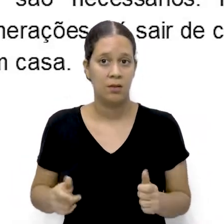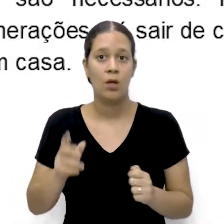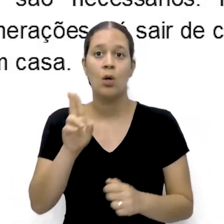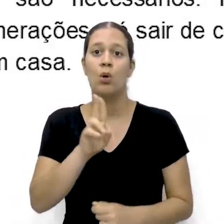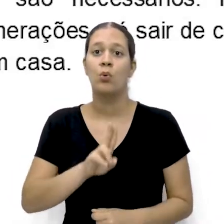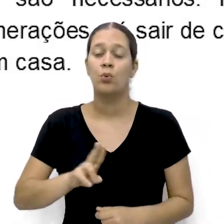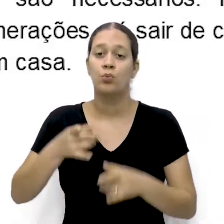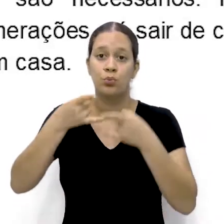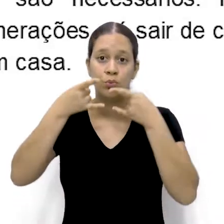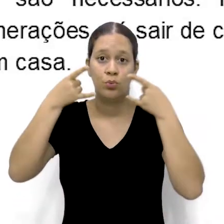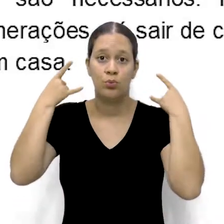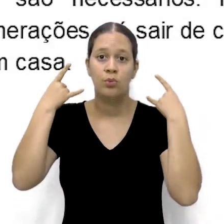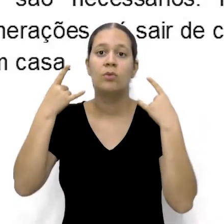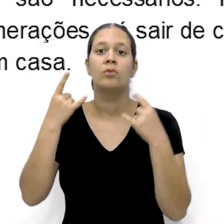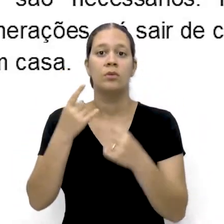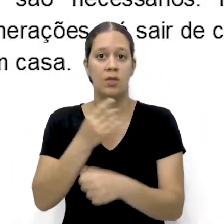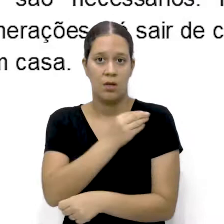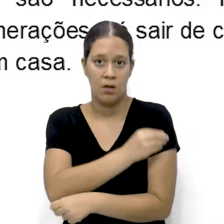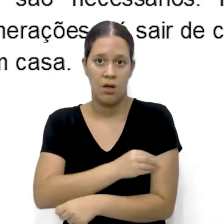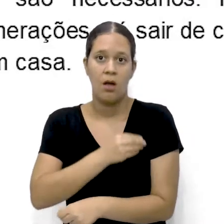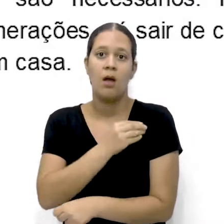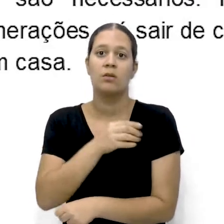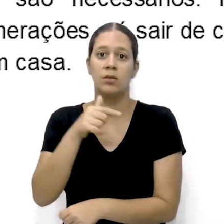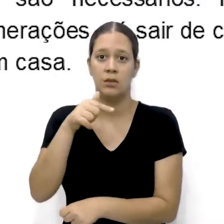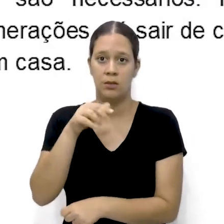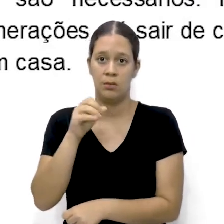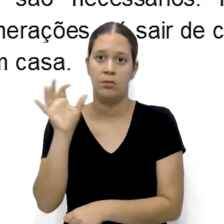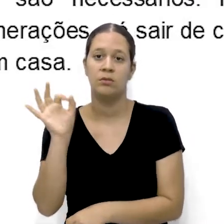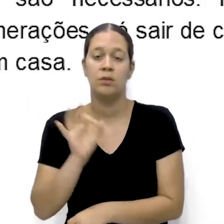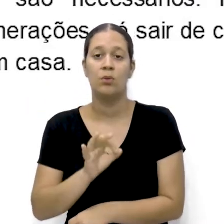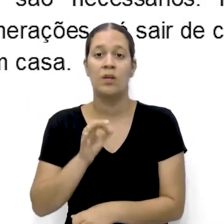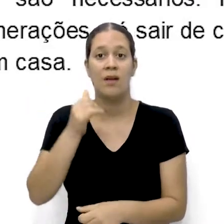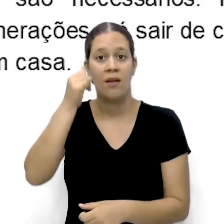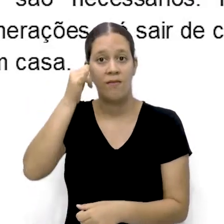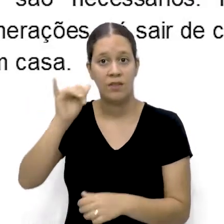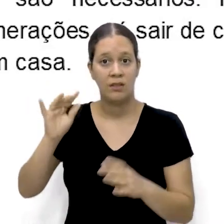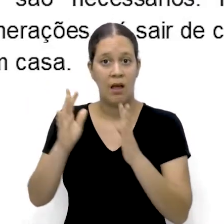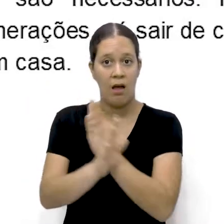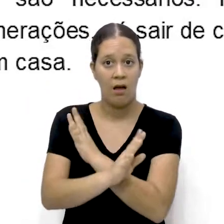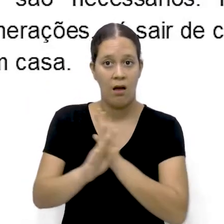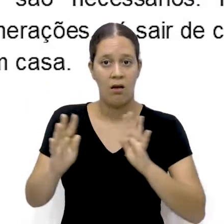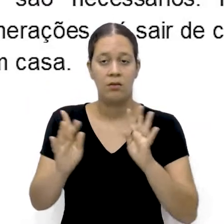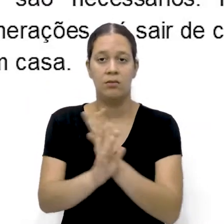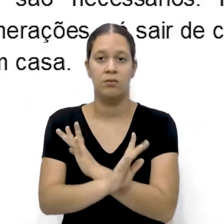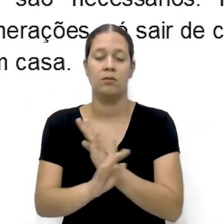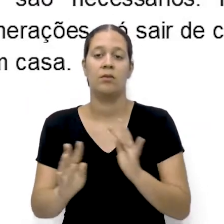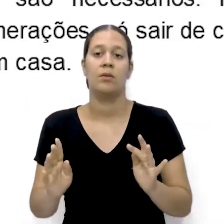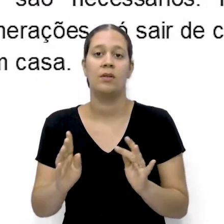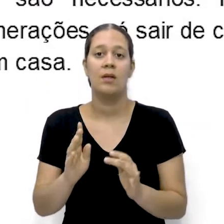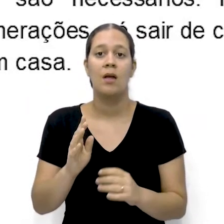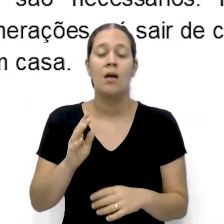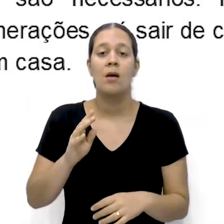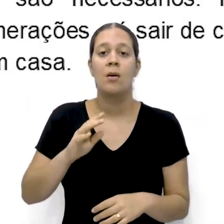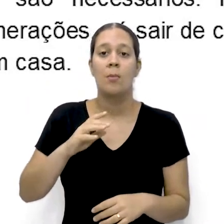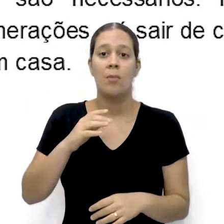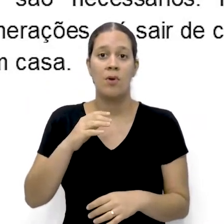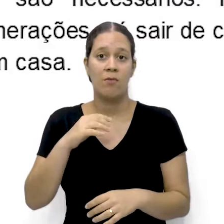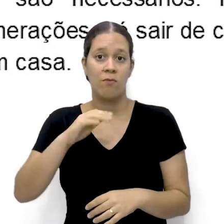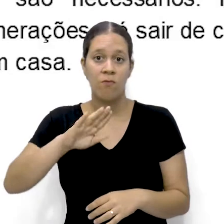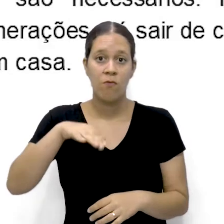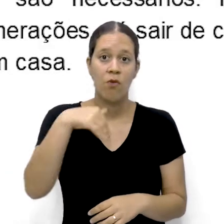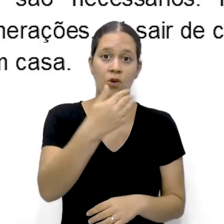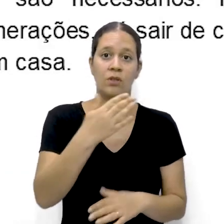máscaras e álcool a 70% Evitar aglomerações Só sair de casa se for realmente urgente